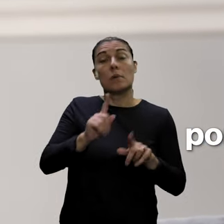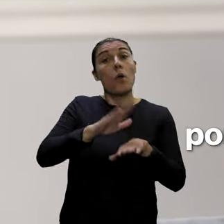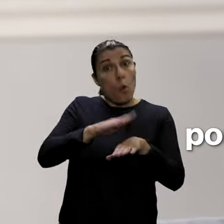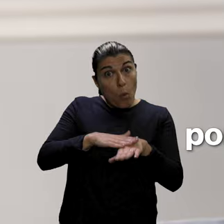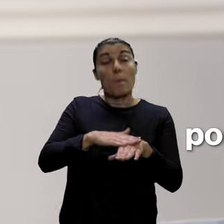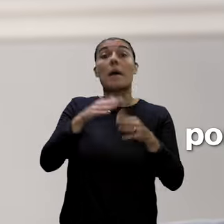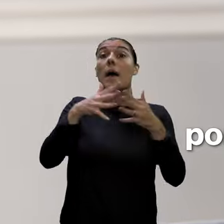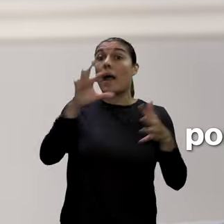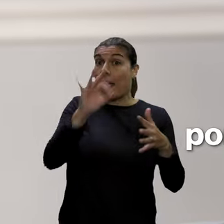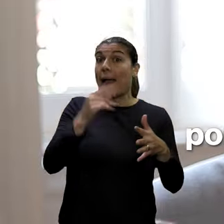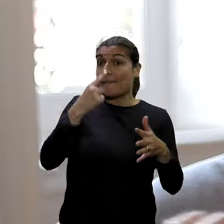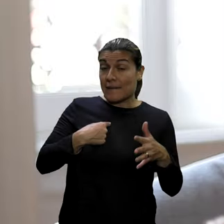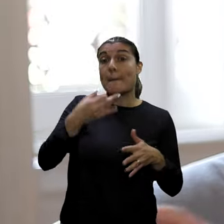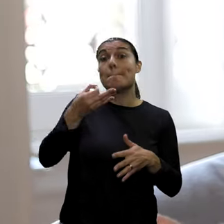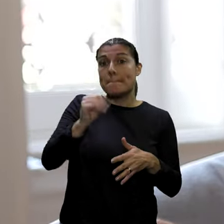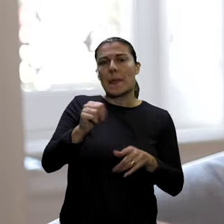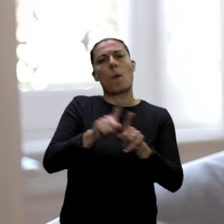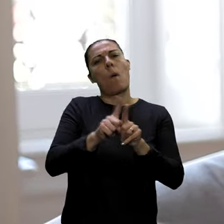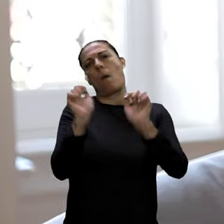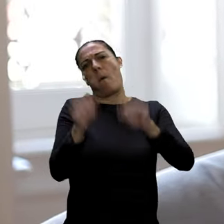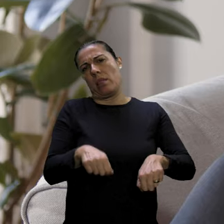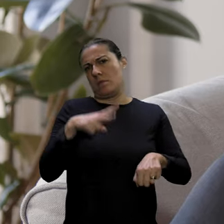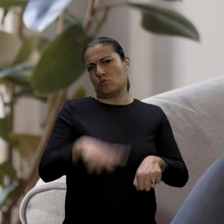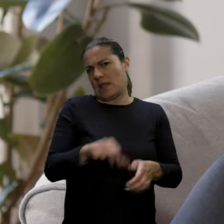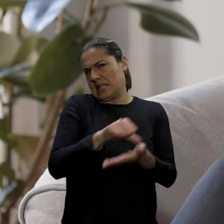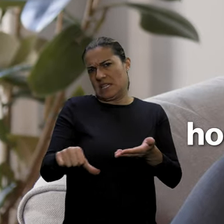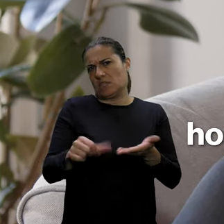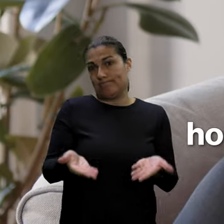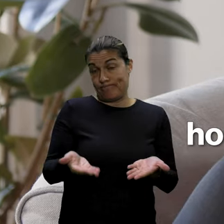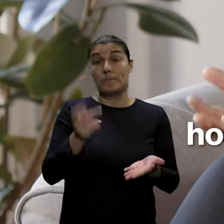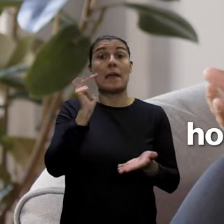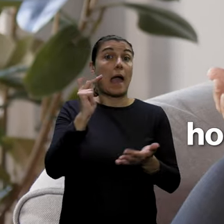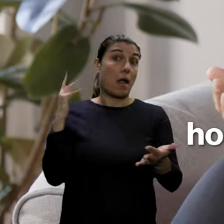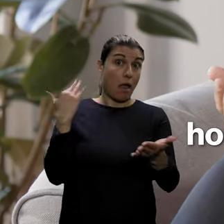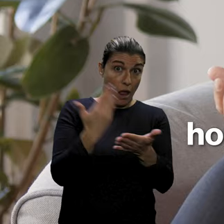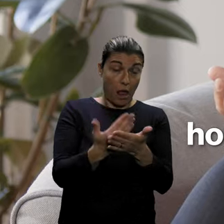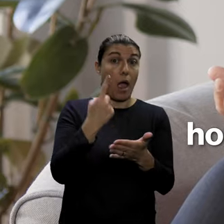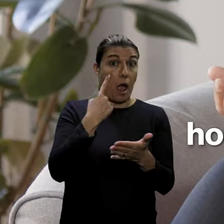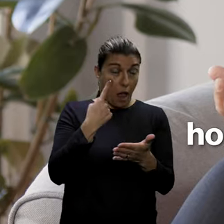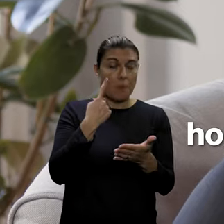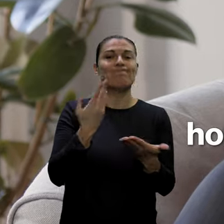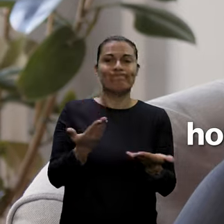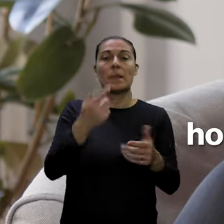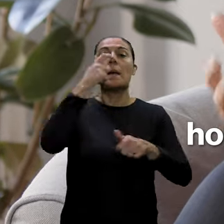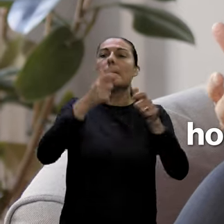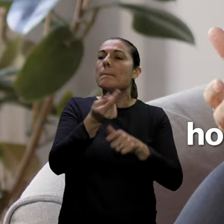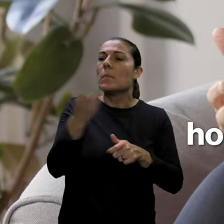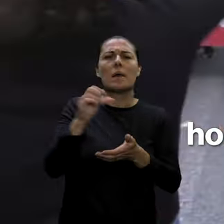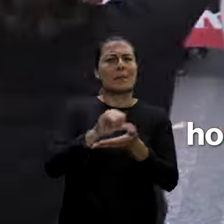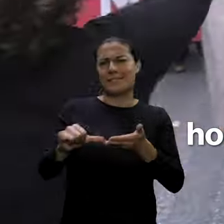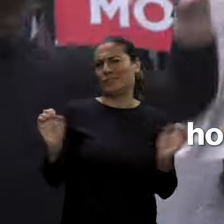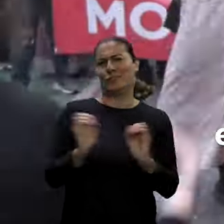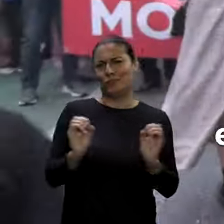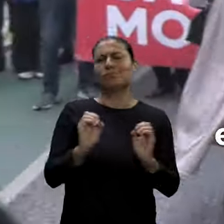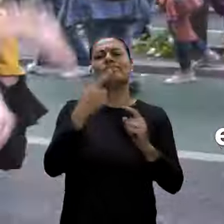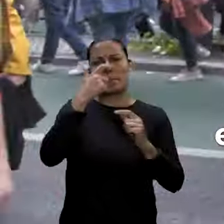porque o Partido Socialista desistiu. Desistiu do país. E ao longo destes anos houve muita gente que não desistiu.